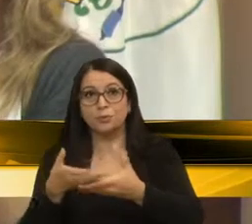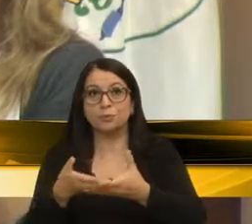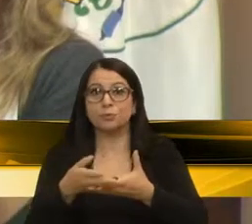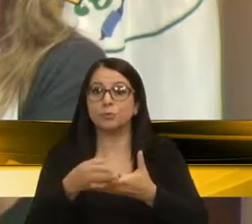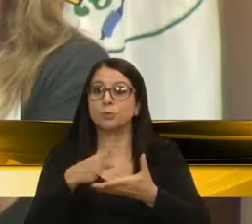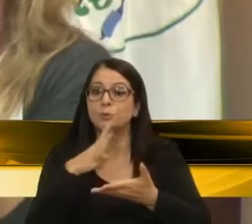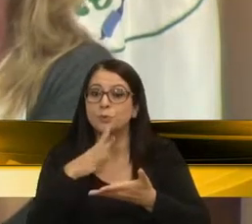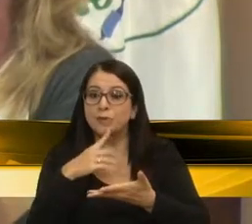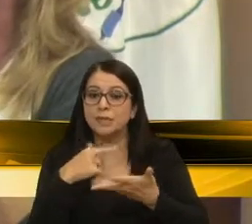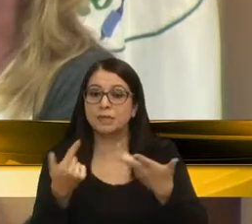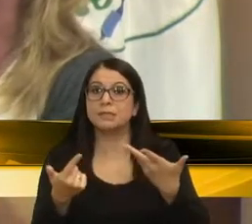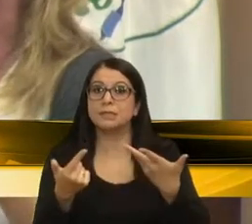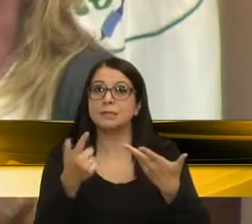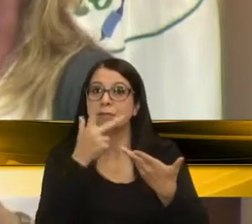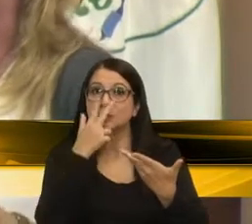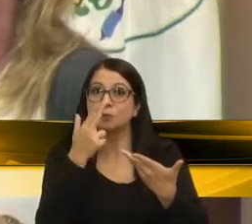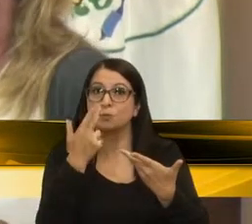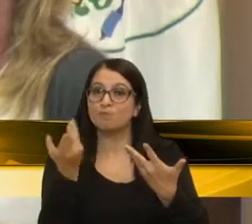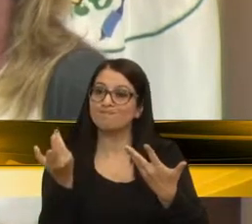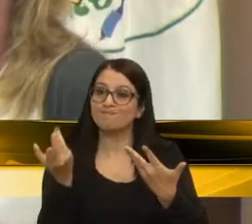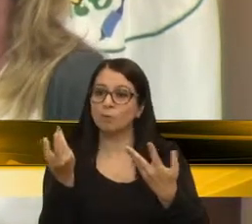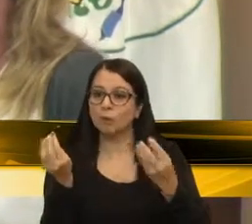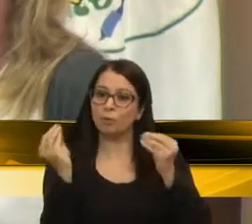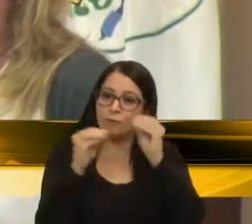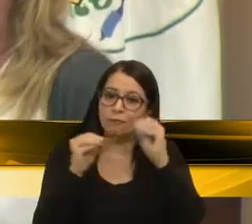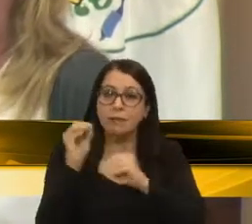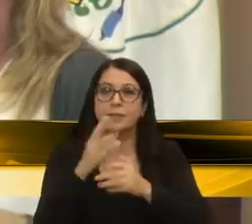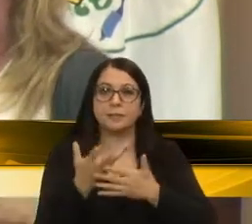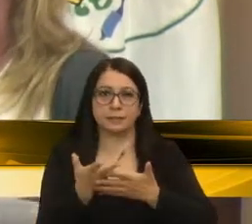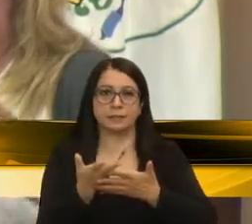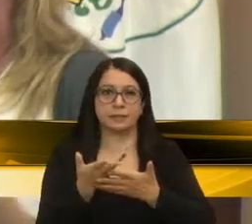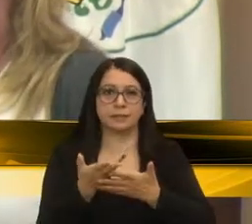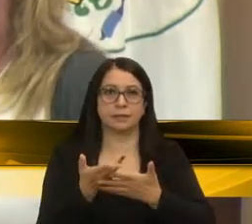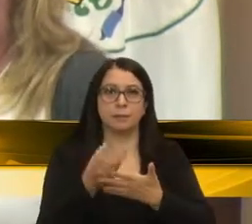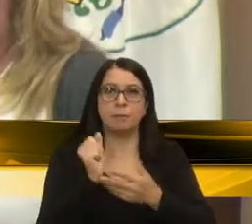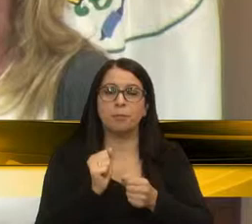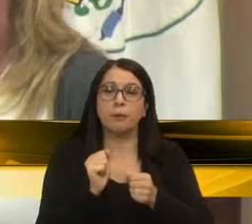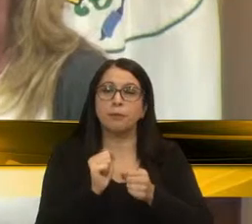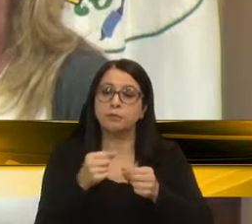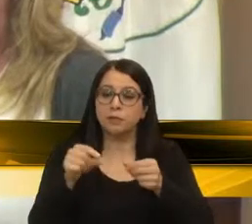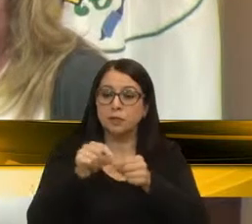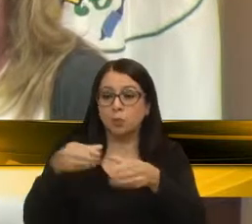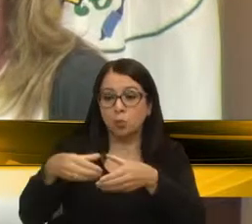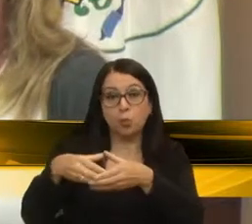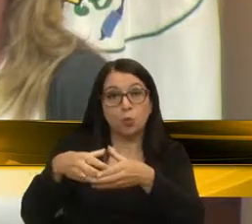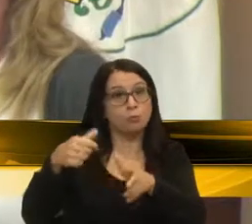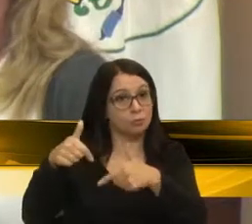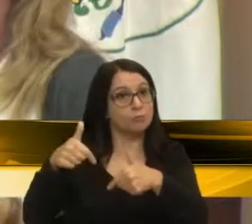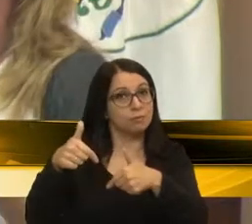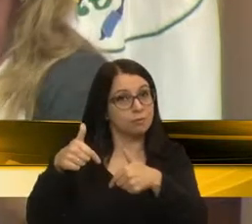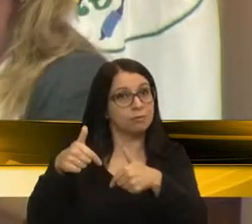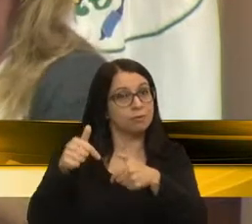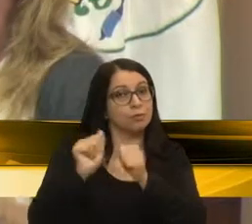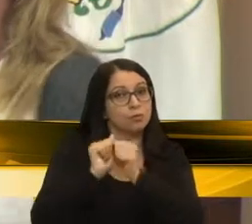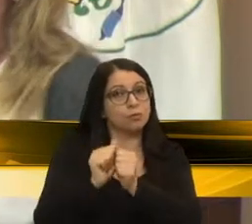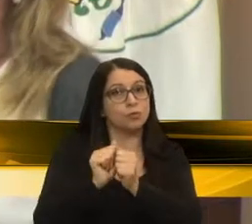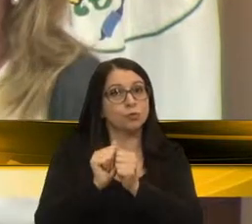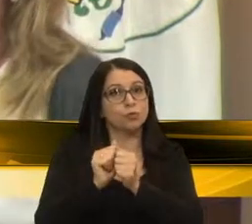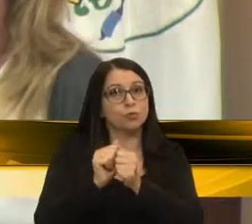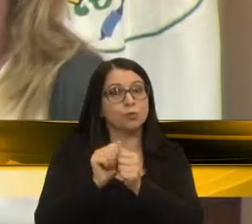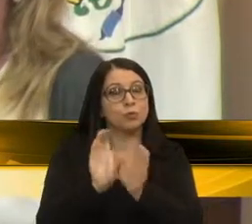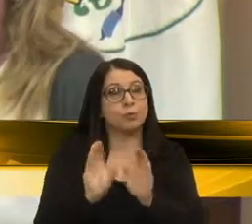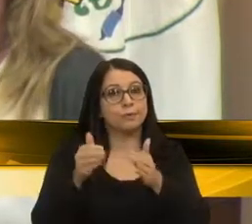conhecer como montou, e nós possamos fazer um grupo de trabalho através da nossa